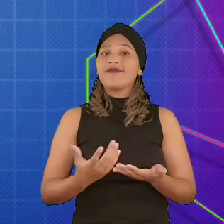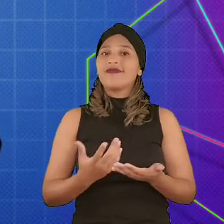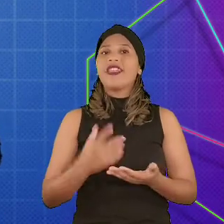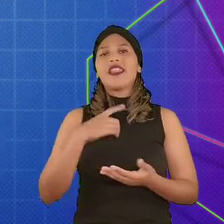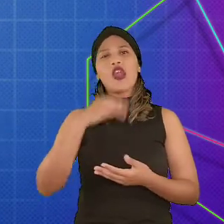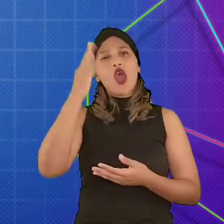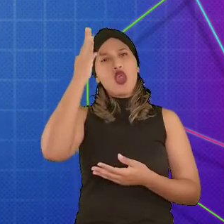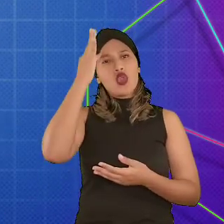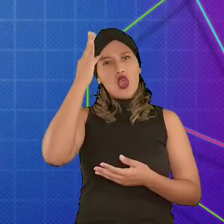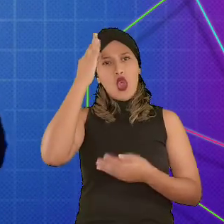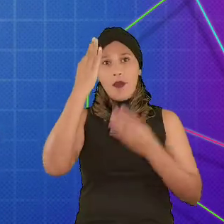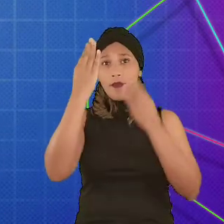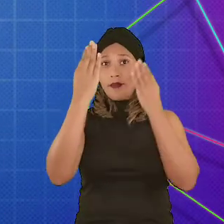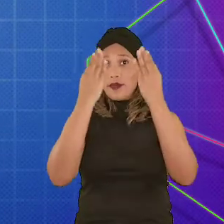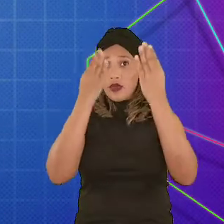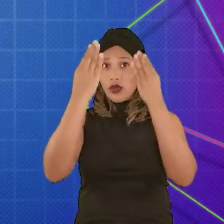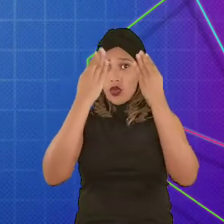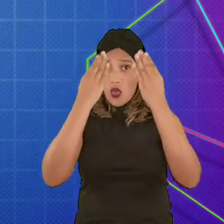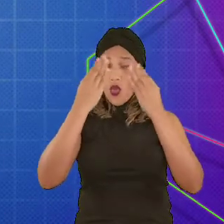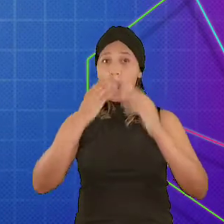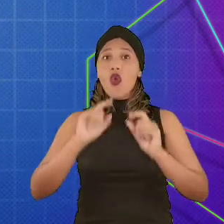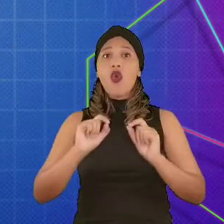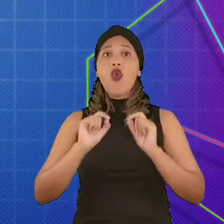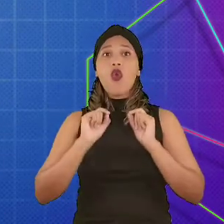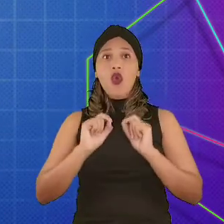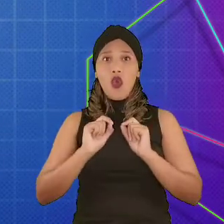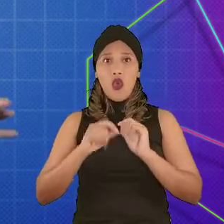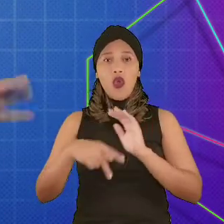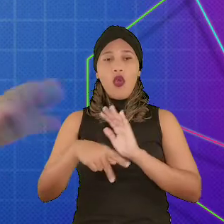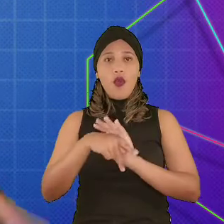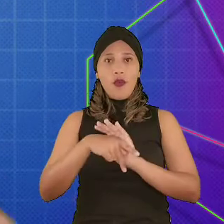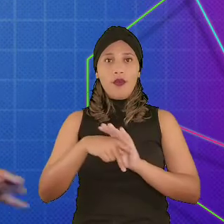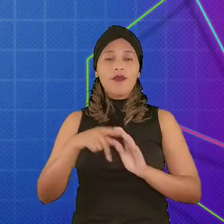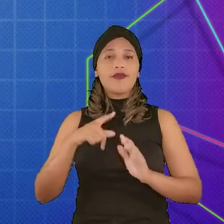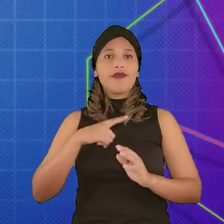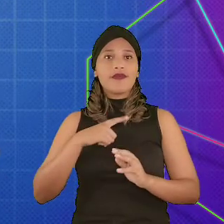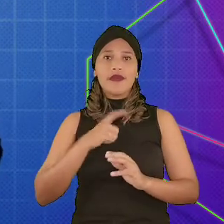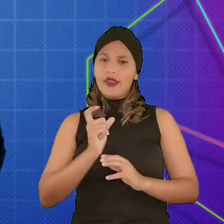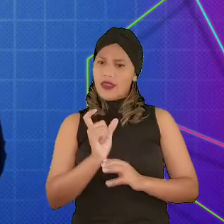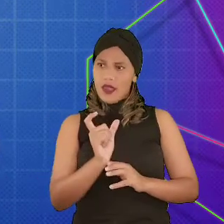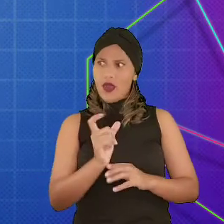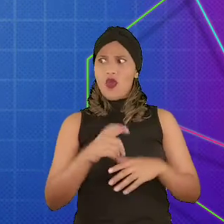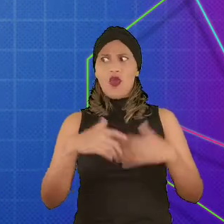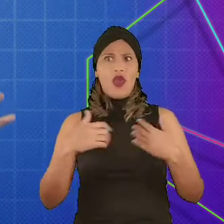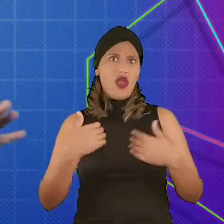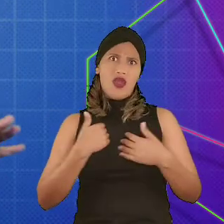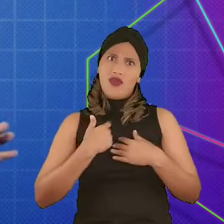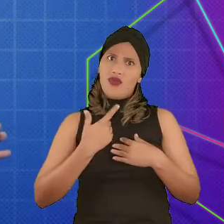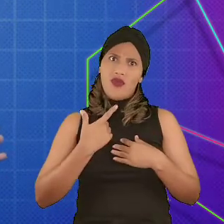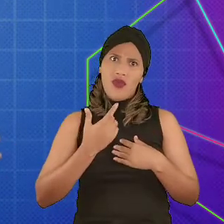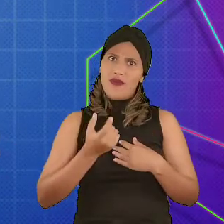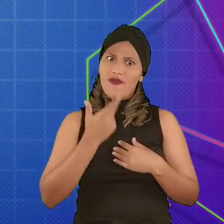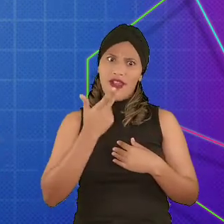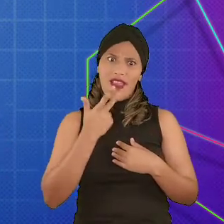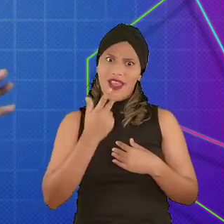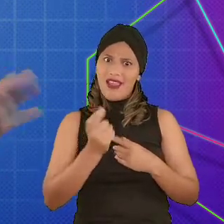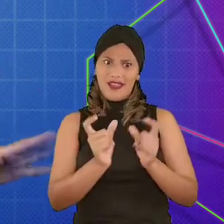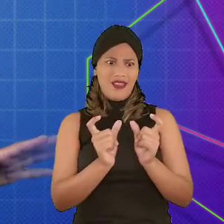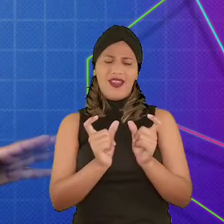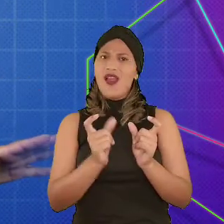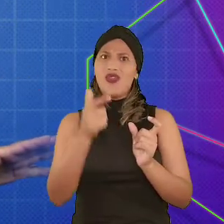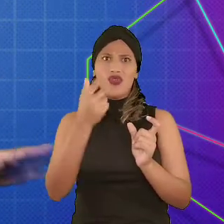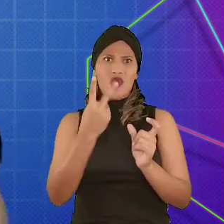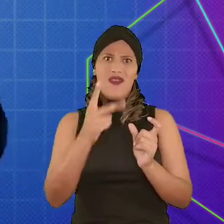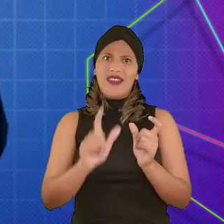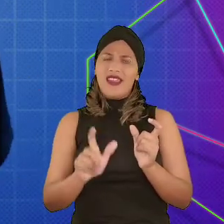teoria do psicólogo croata Mihaly Kismicet Mihaly. Eu não vou me arriscar em falar esse sobrenome